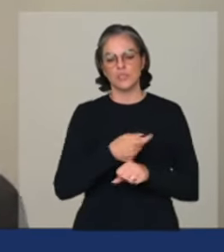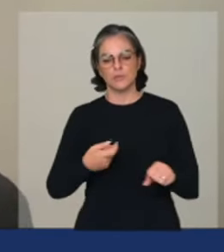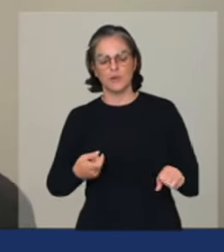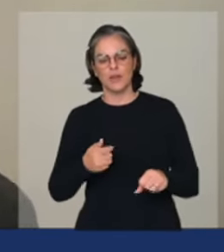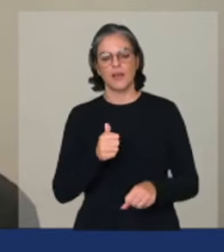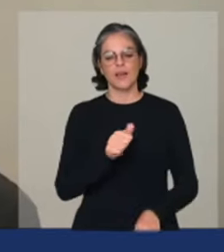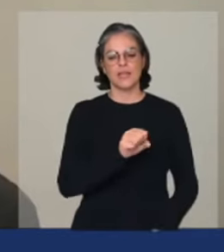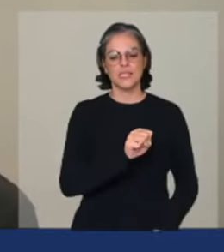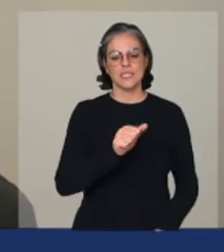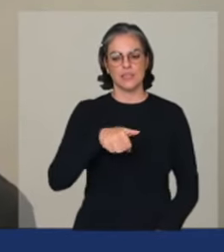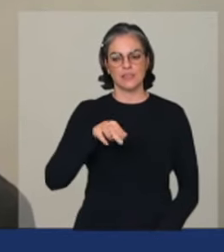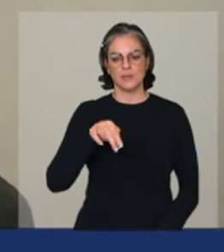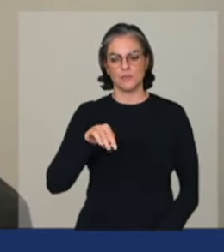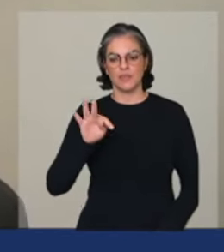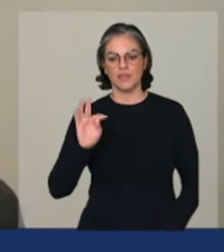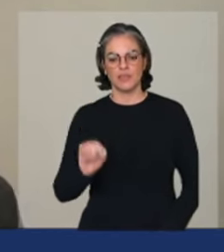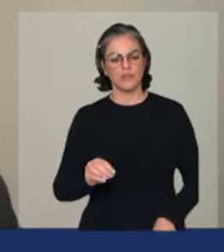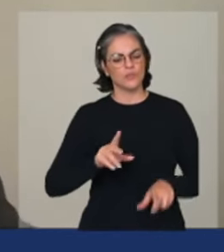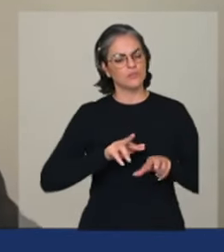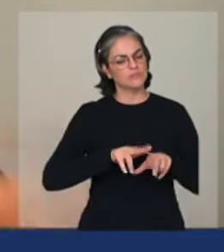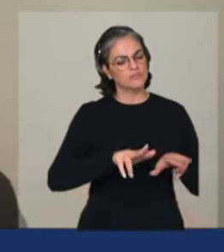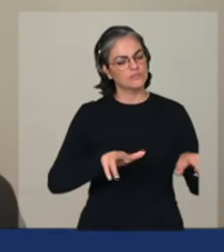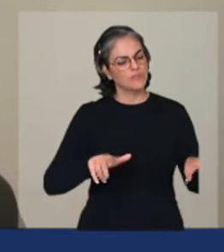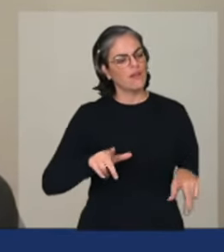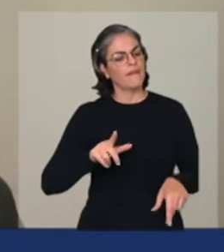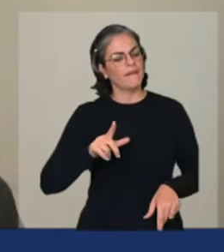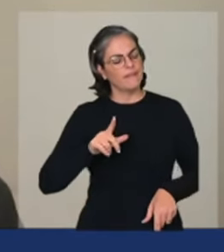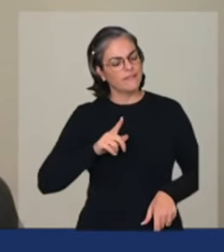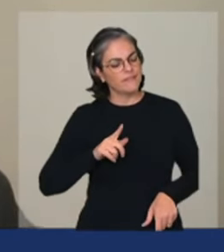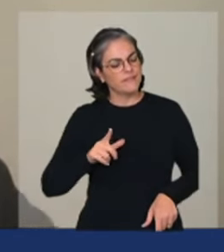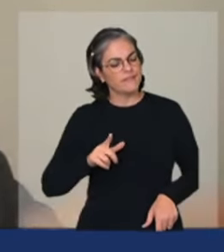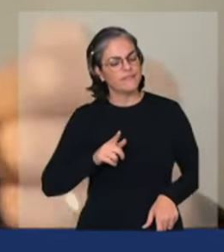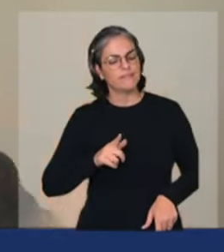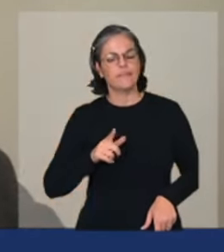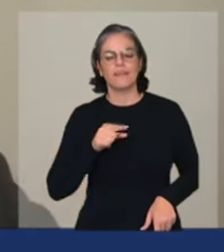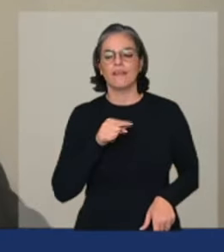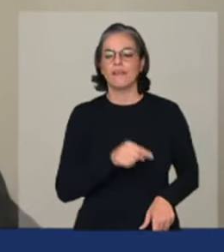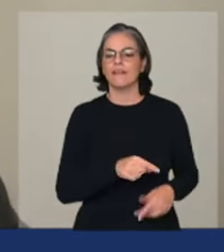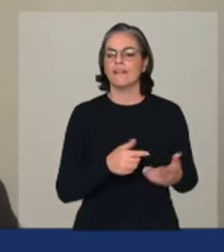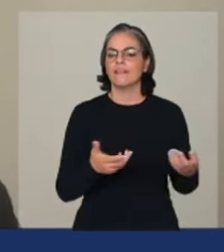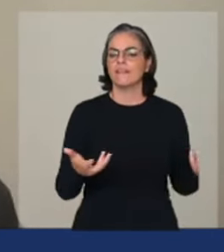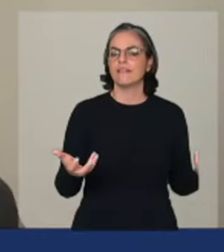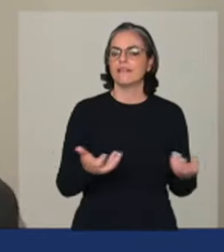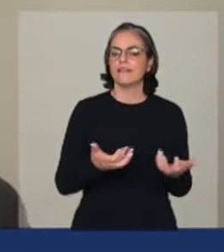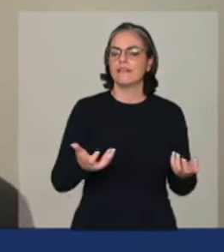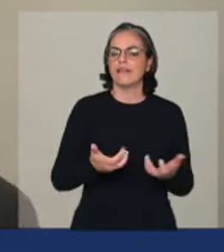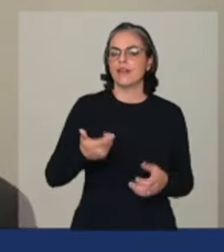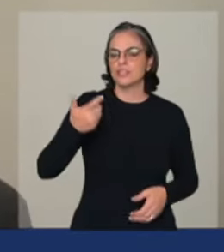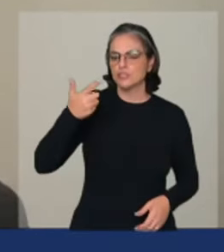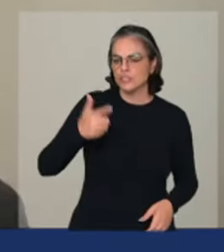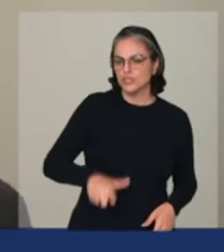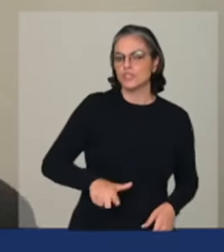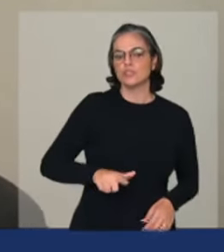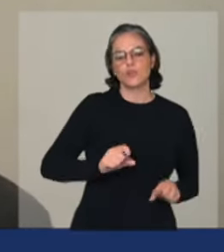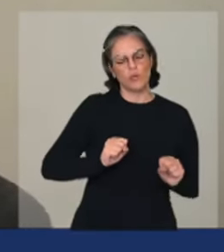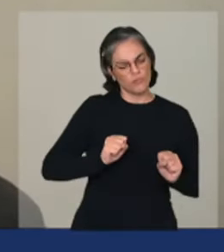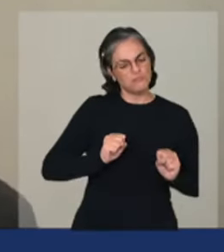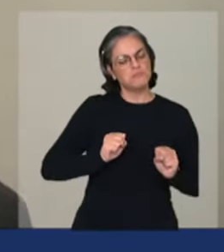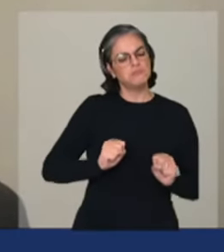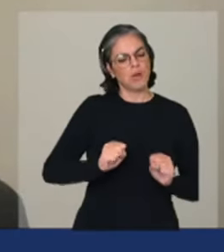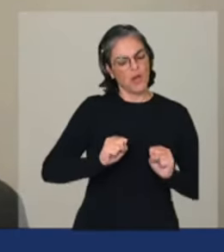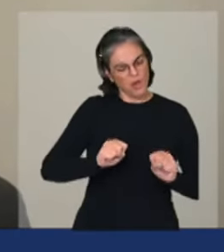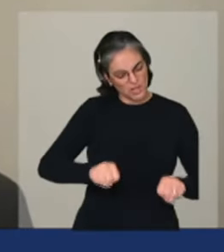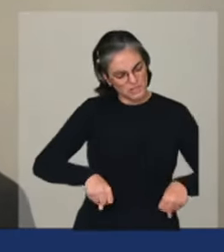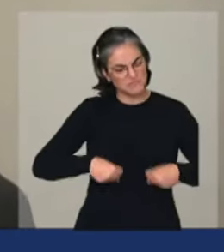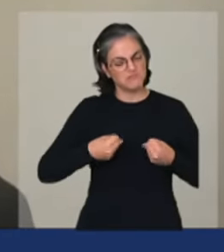camponeses e agricultores uma diversidade que quer reafirmar como potência como força